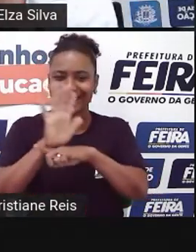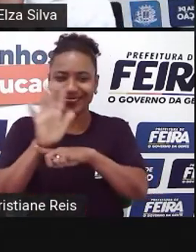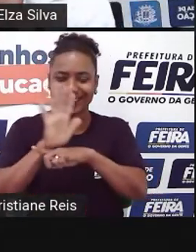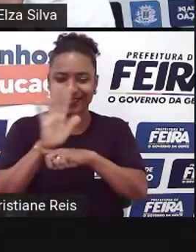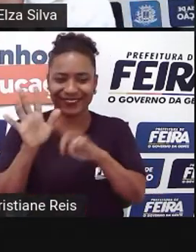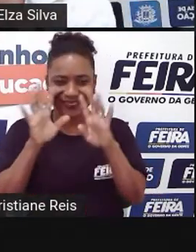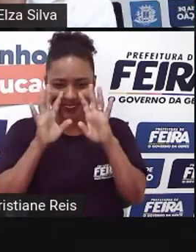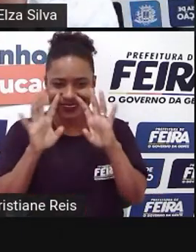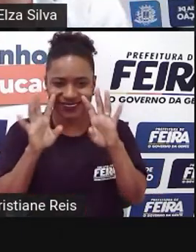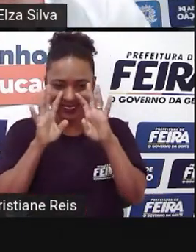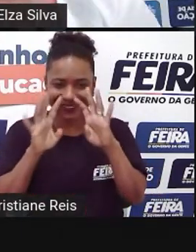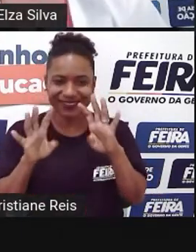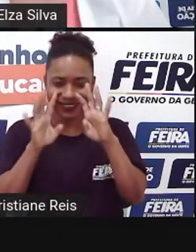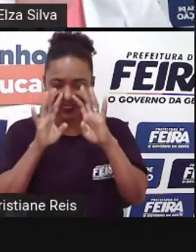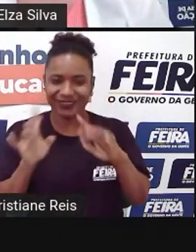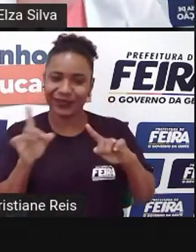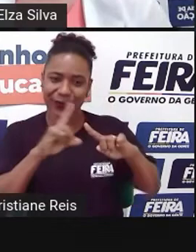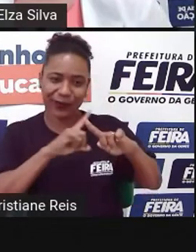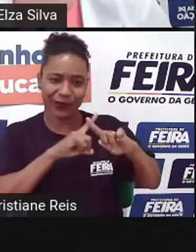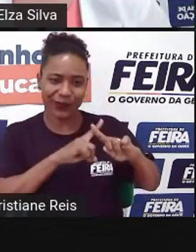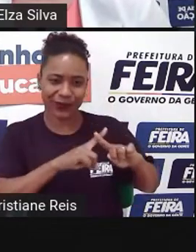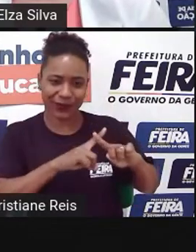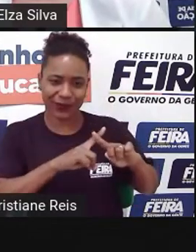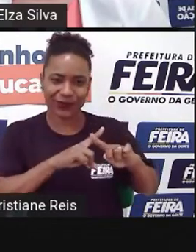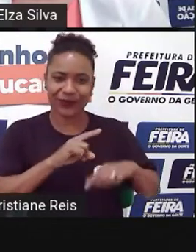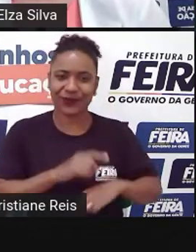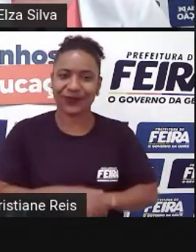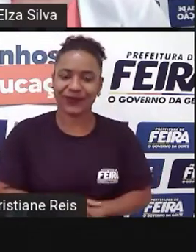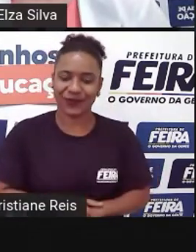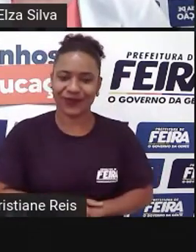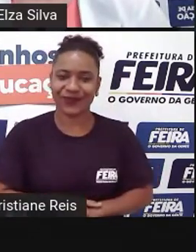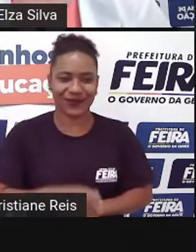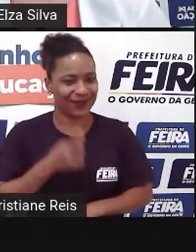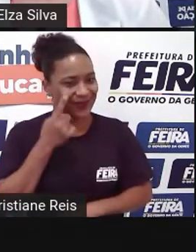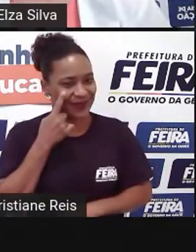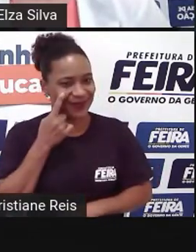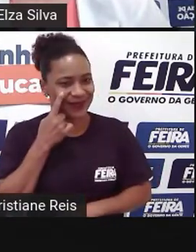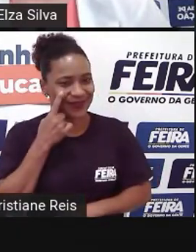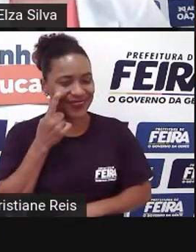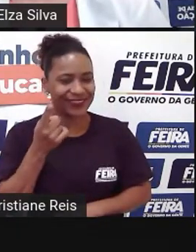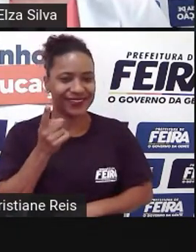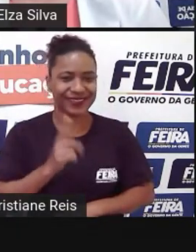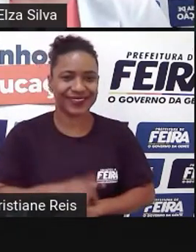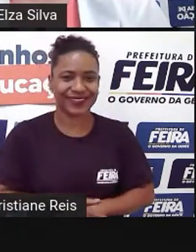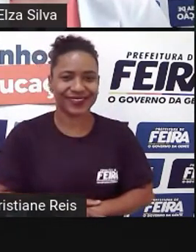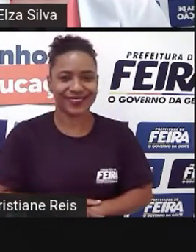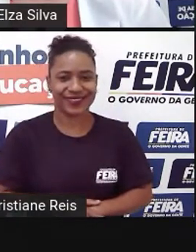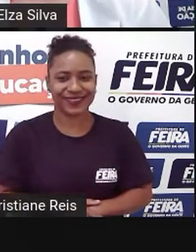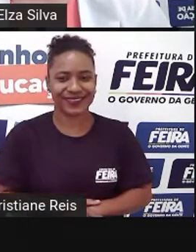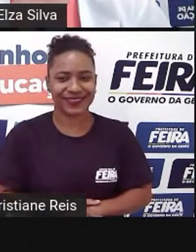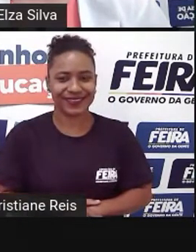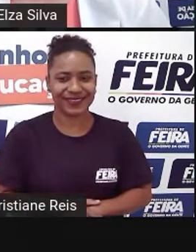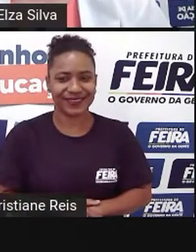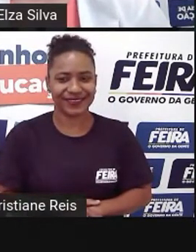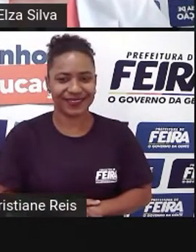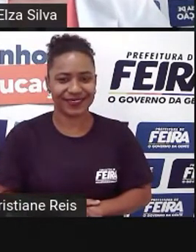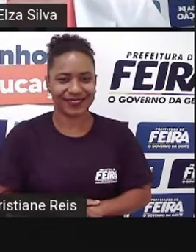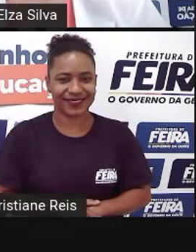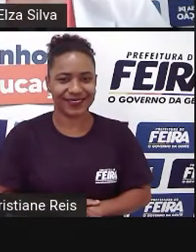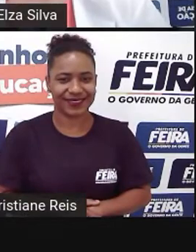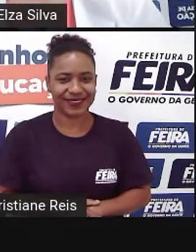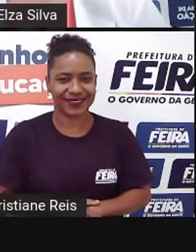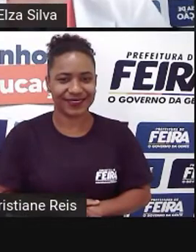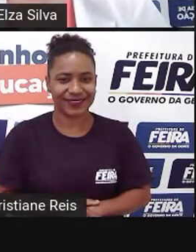Então escolhi Vou marcar aqui Let's go Eliminate Back And the round of spinner